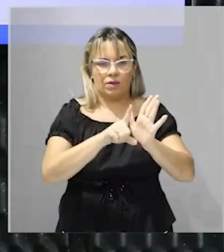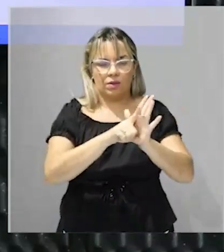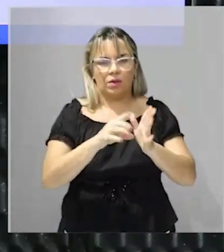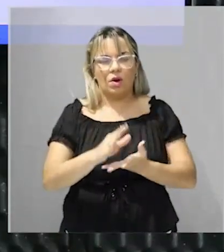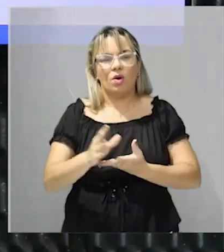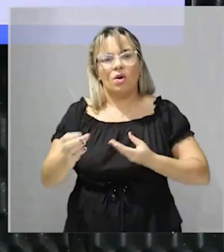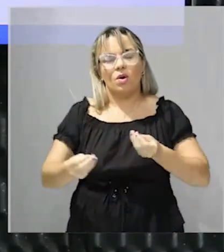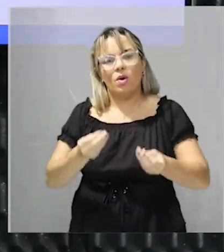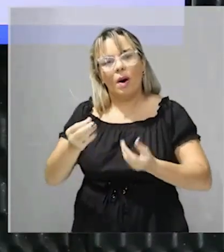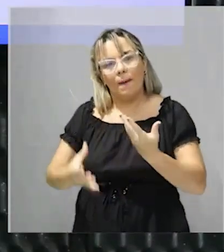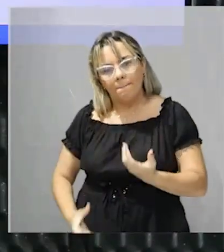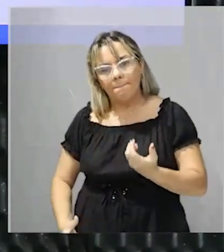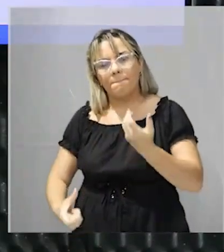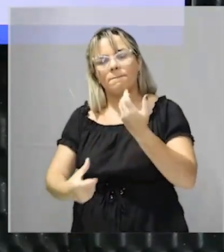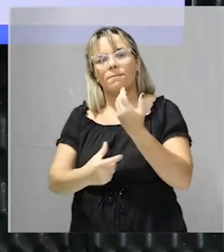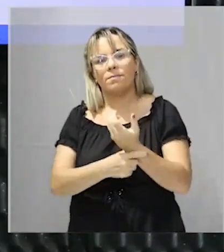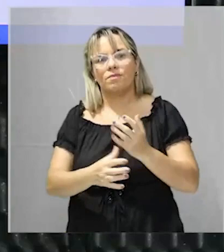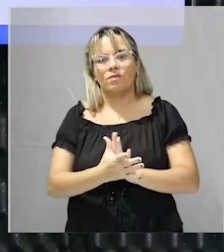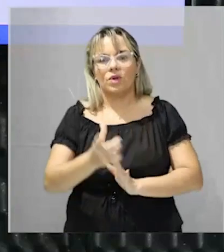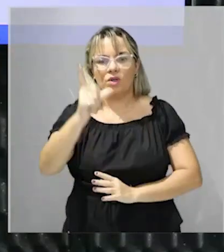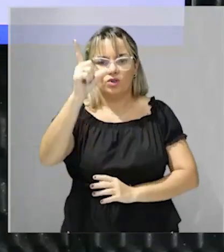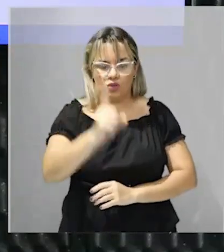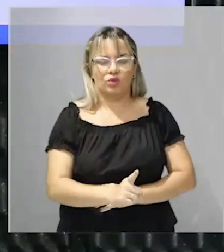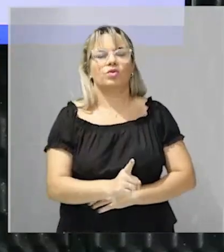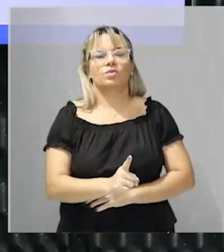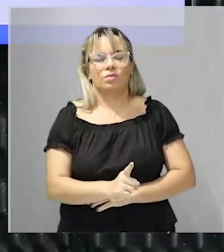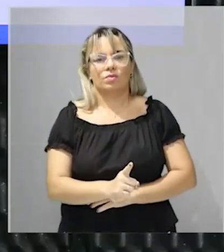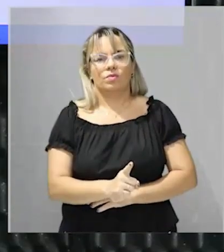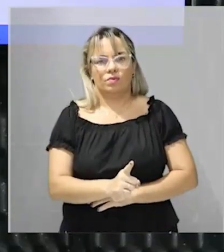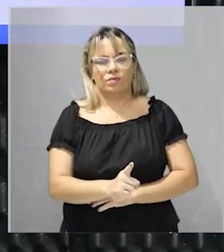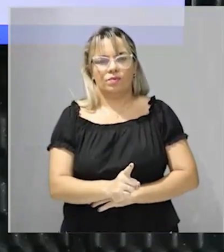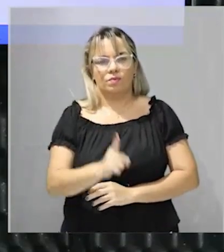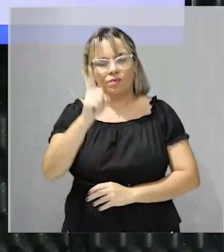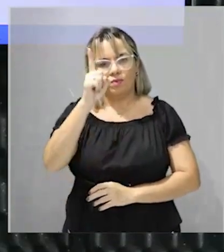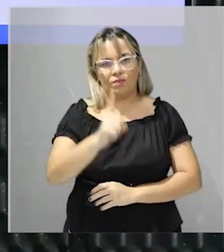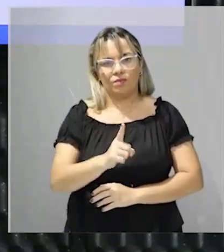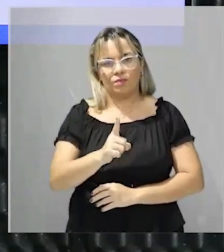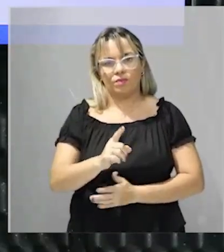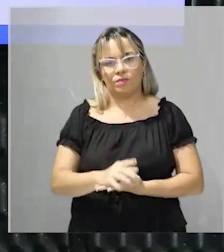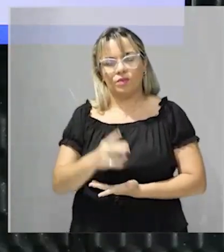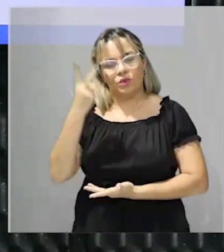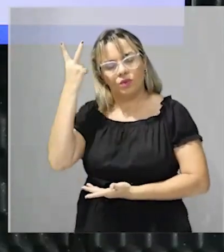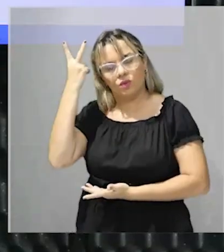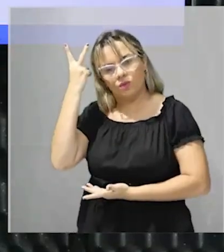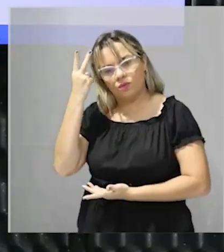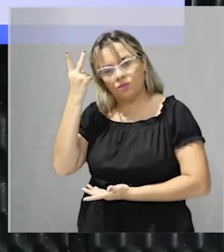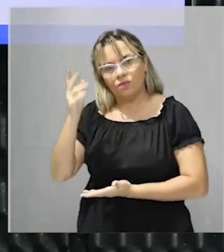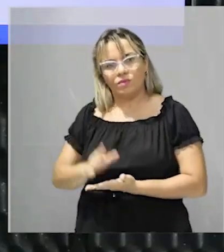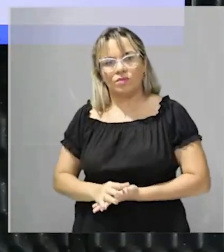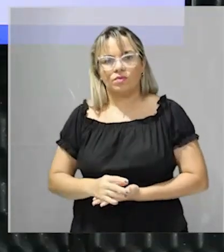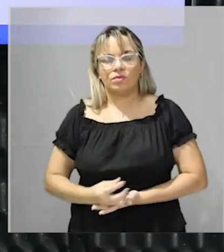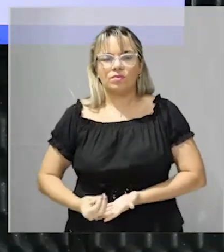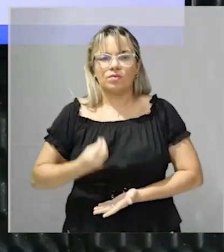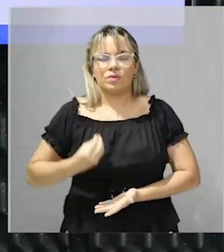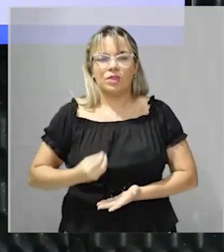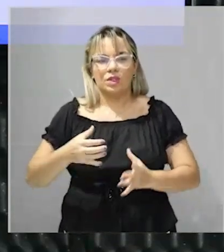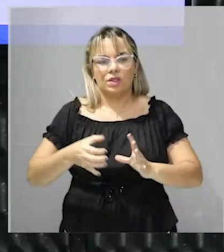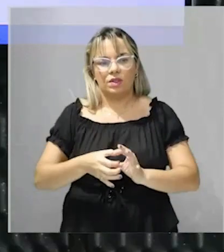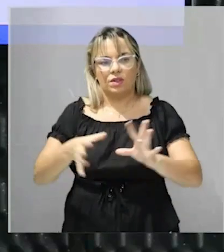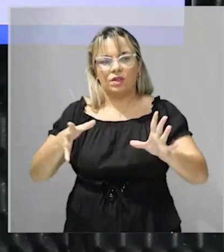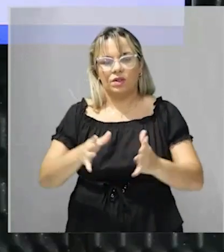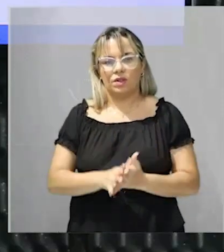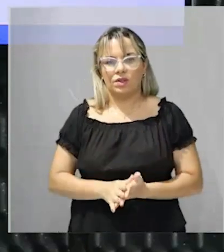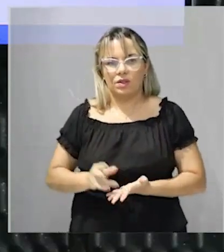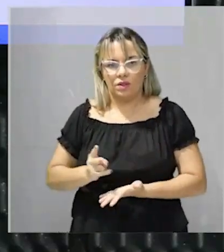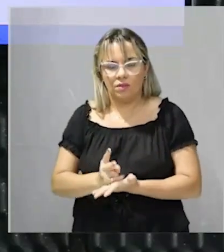a forma de assegurar os direitos inalienáveis que são os direitos naturais o direito à vida à liberdade e a busca da